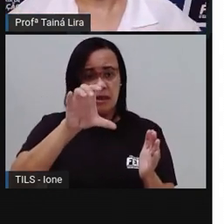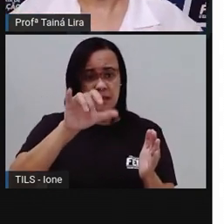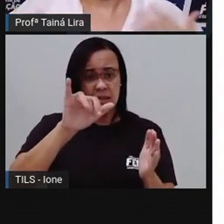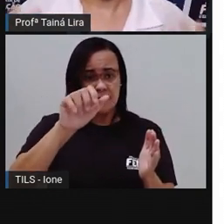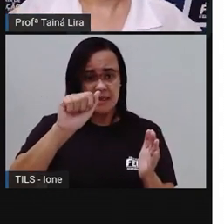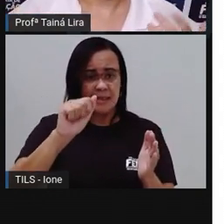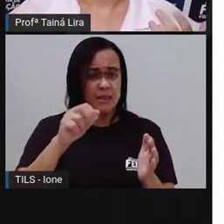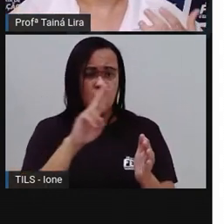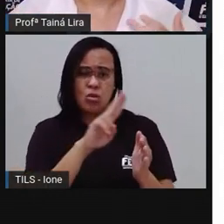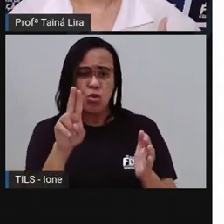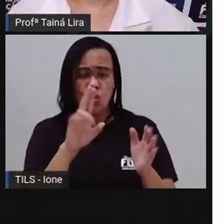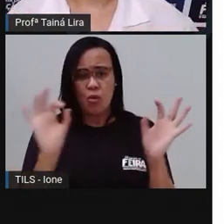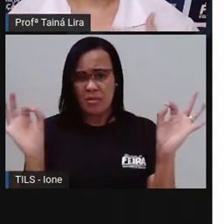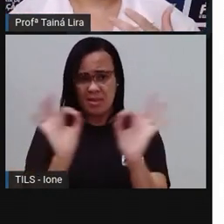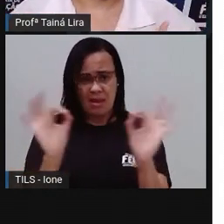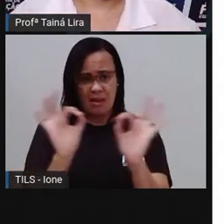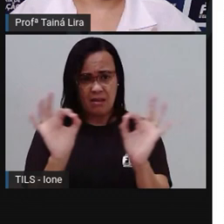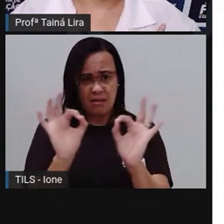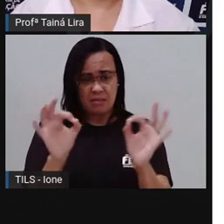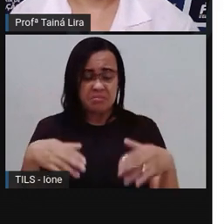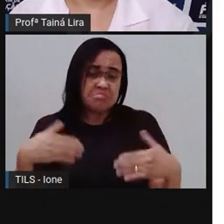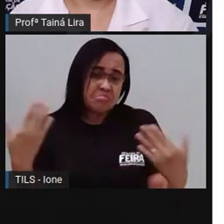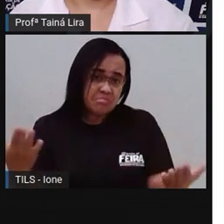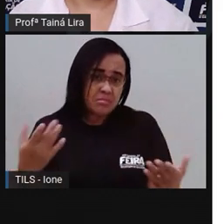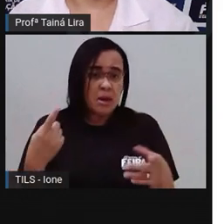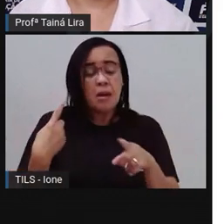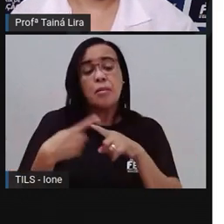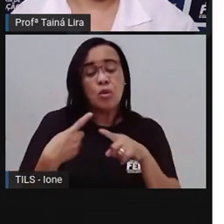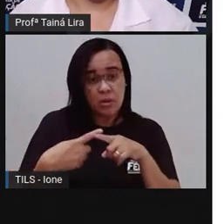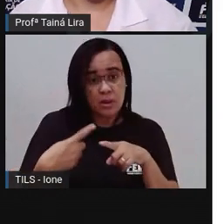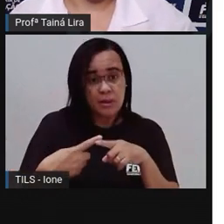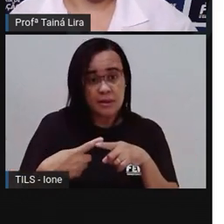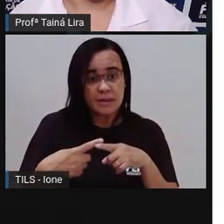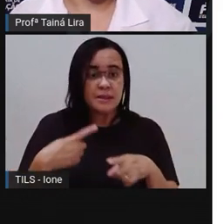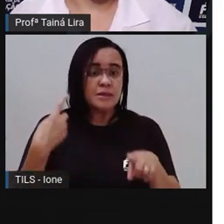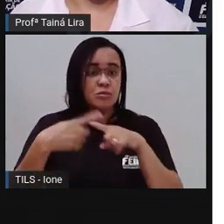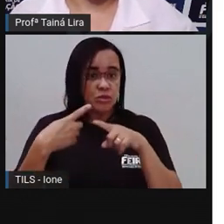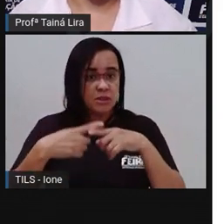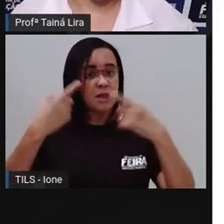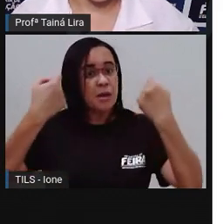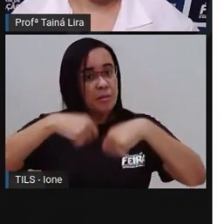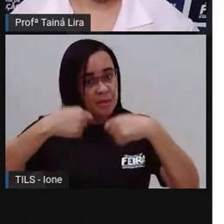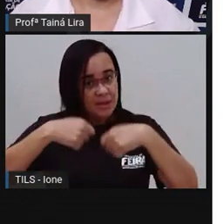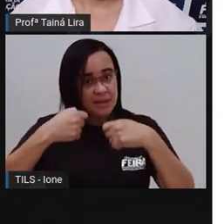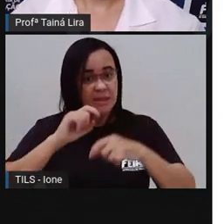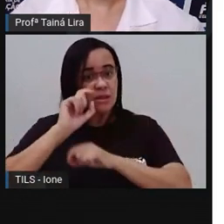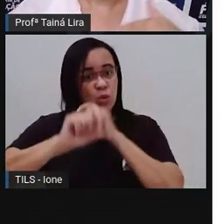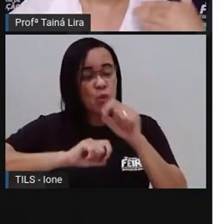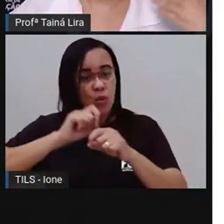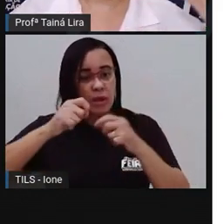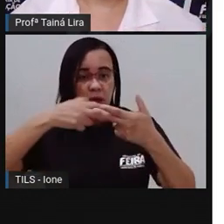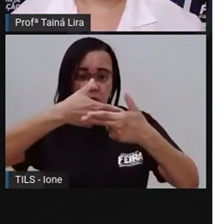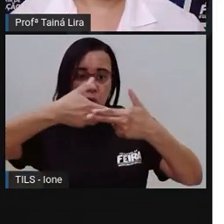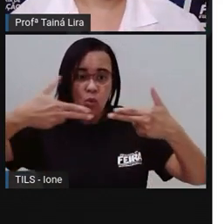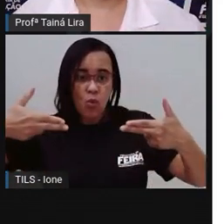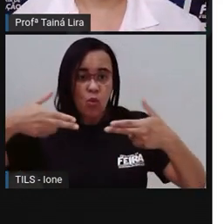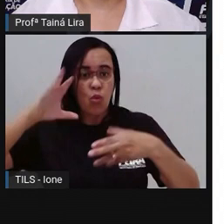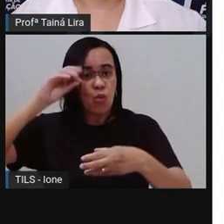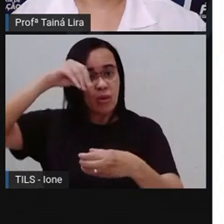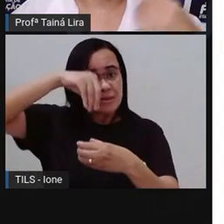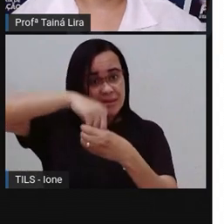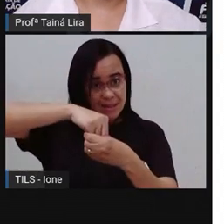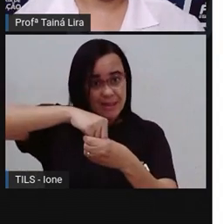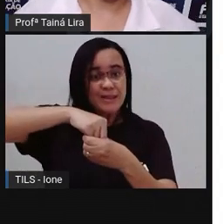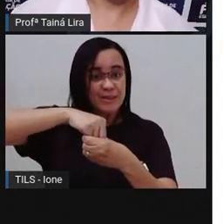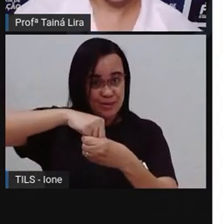Certo? Por quê, Pró? Porque muitas vezes os ingredientes que vão nessa receita que você vai utilizar são ingredientes que